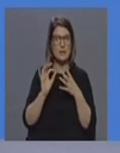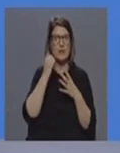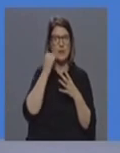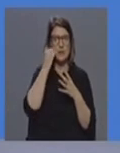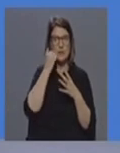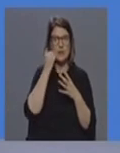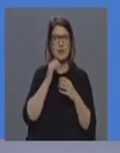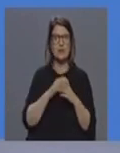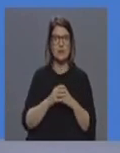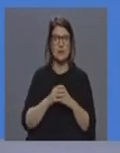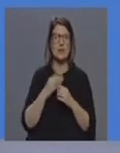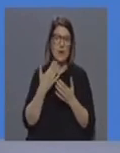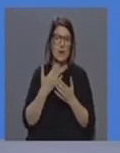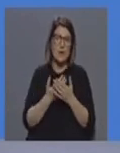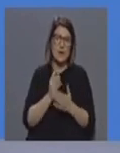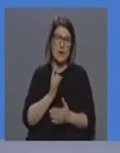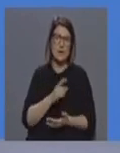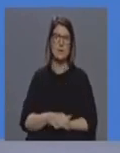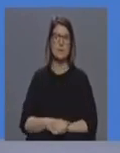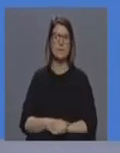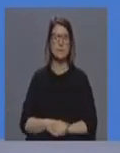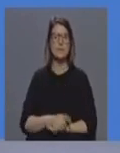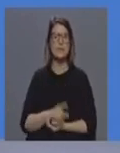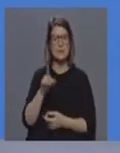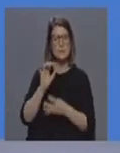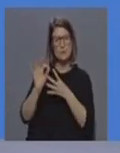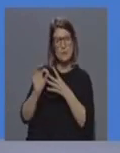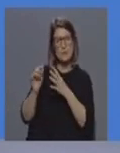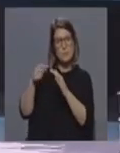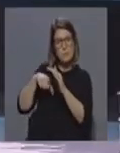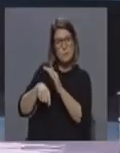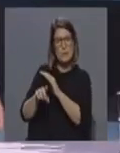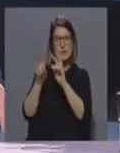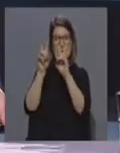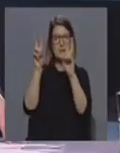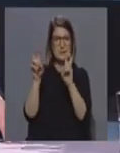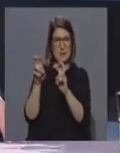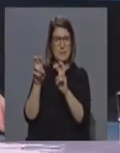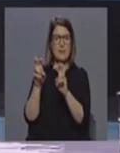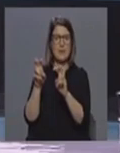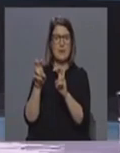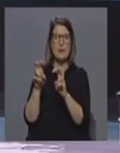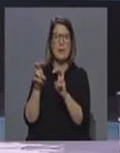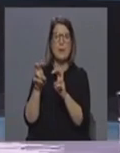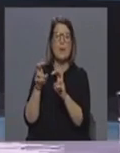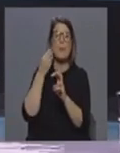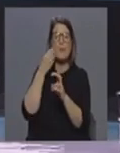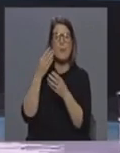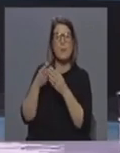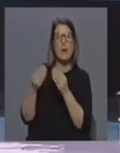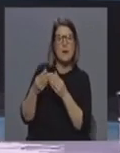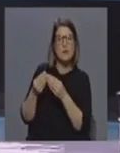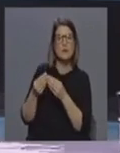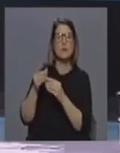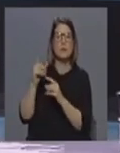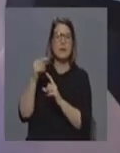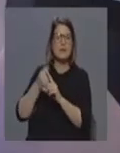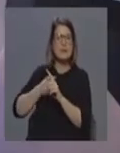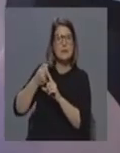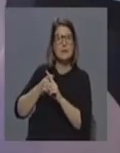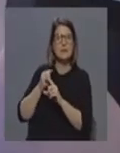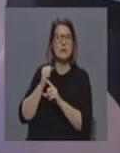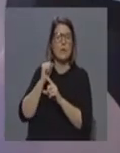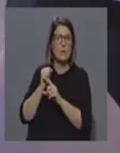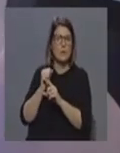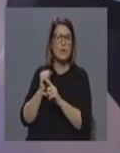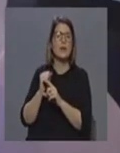dados que nós sabemos até agora. Já vamos falar mais promenorizadamente sobre estas questões dos meios e do combate efetivo no terreno